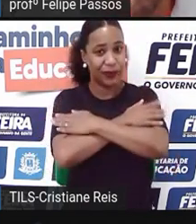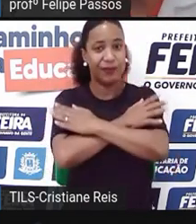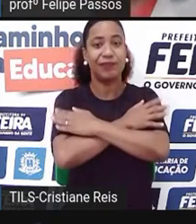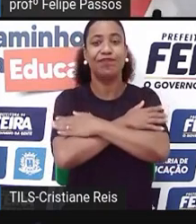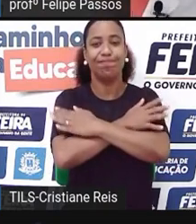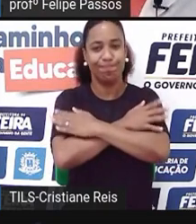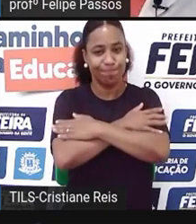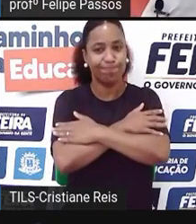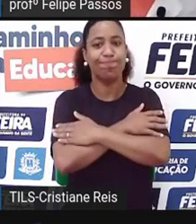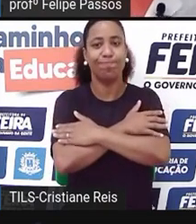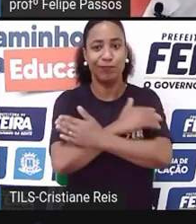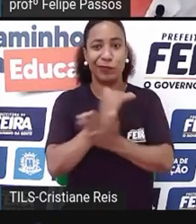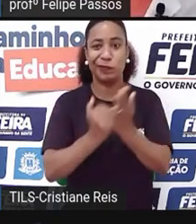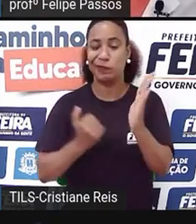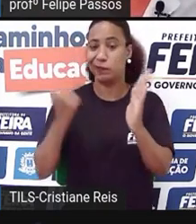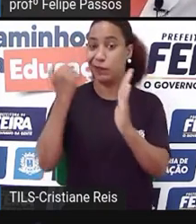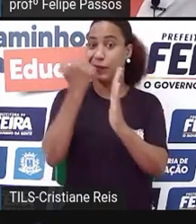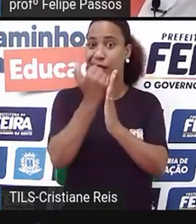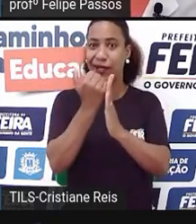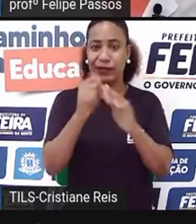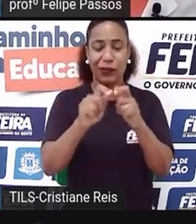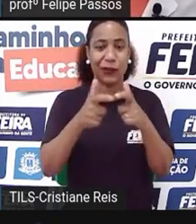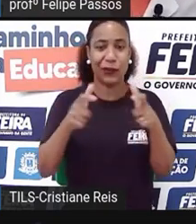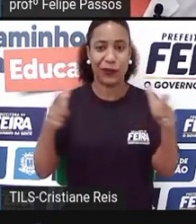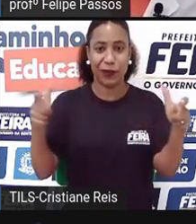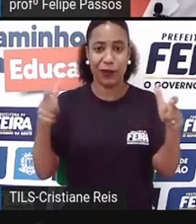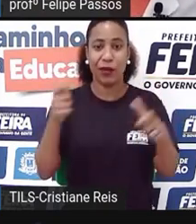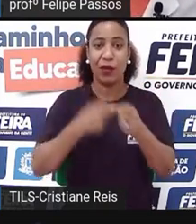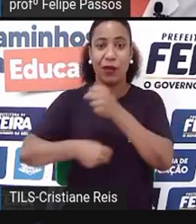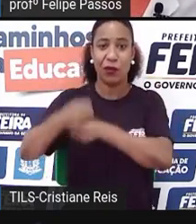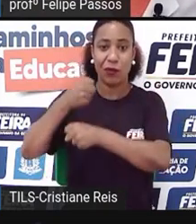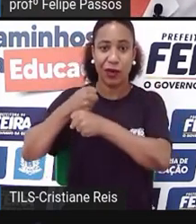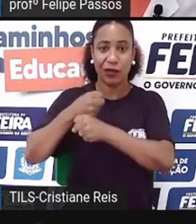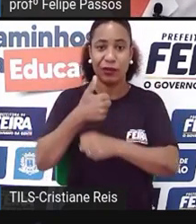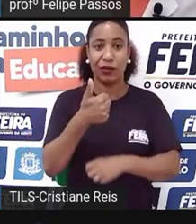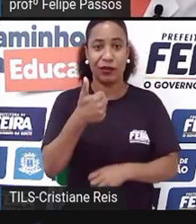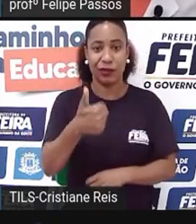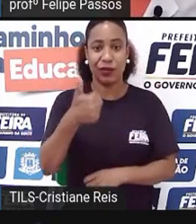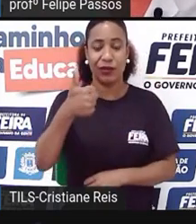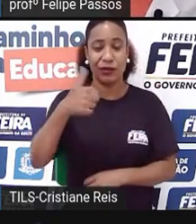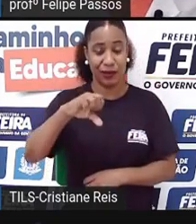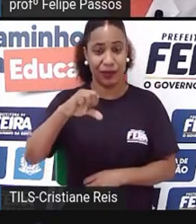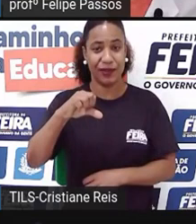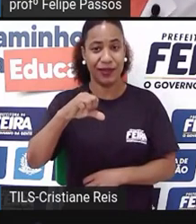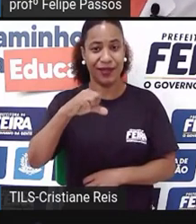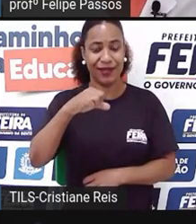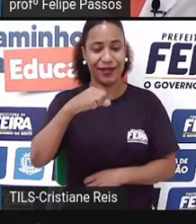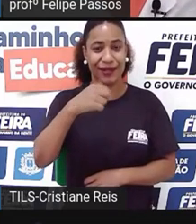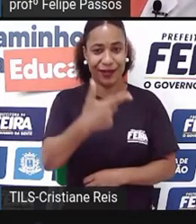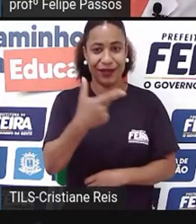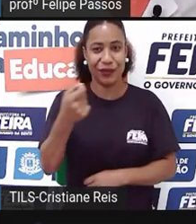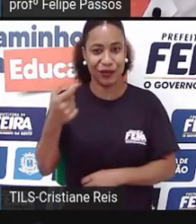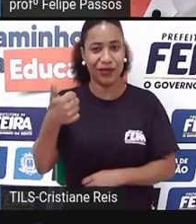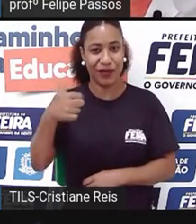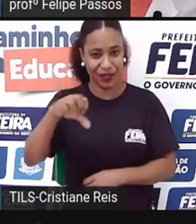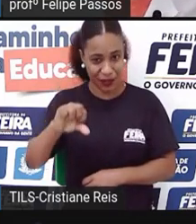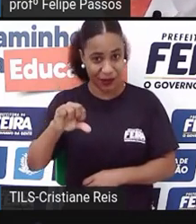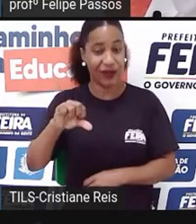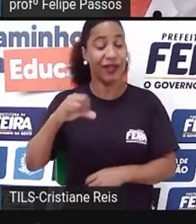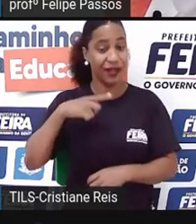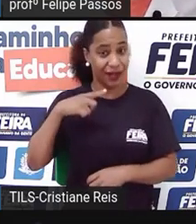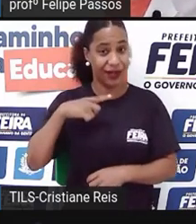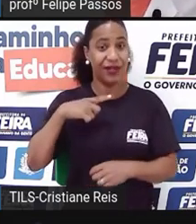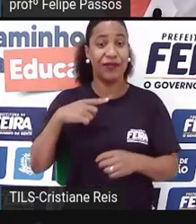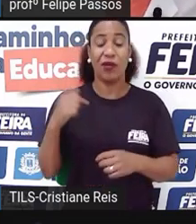aumentou ao longo dos anos. A gente tem 2019, em torno de 11% da população desempregada. 2020,